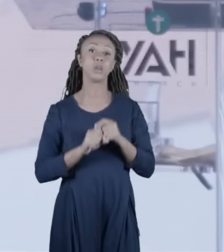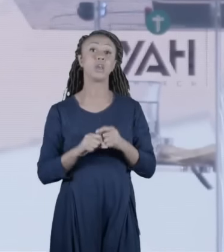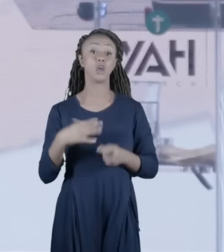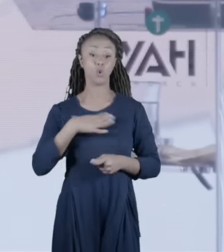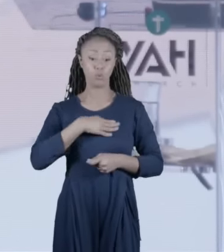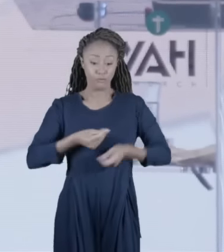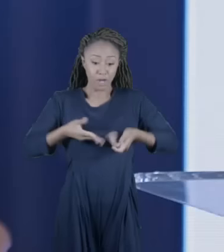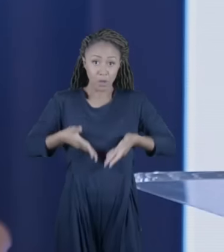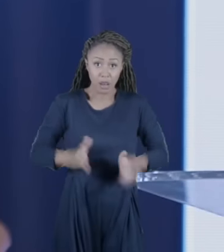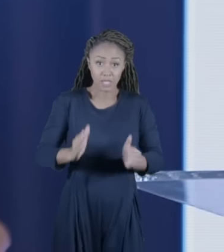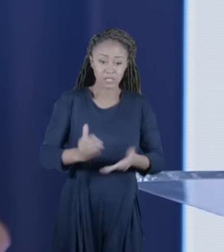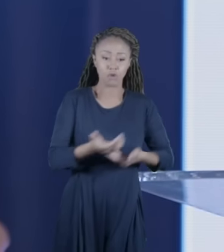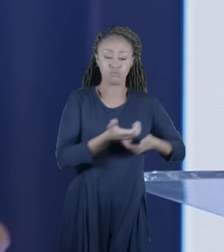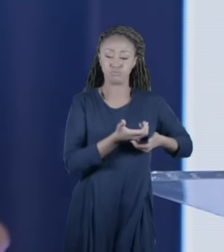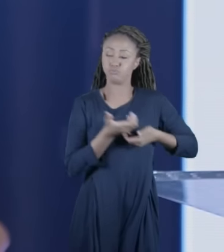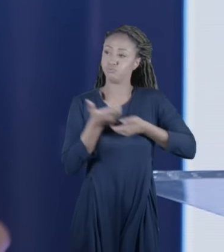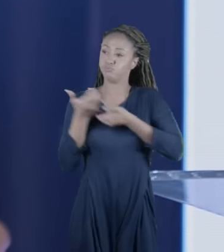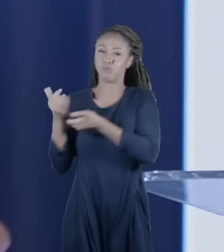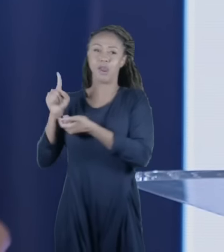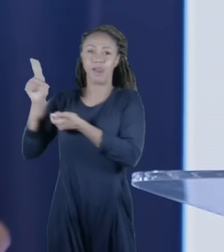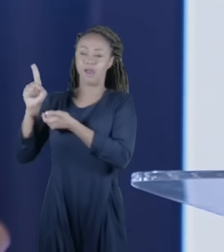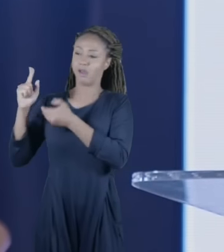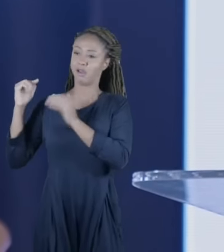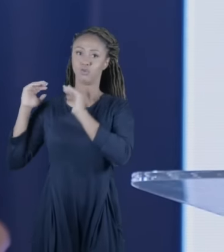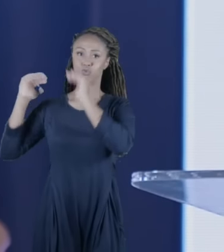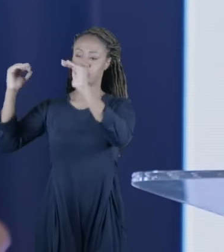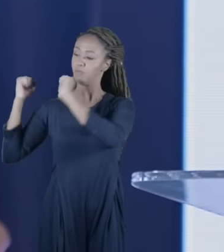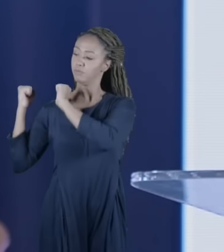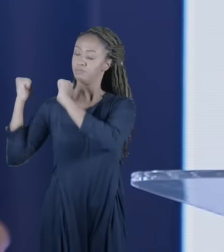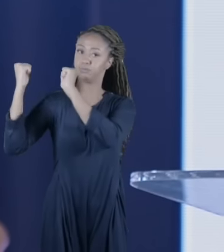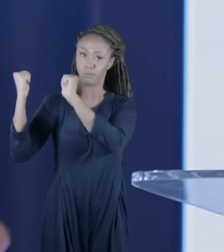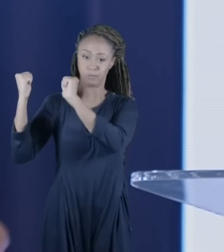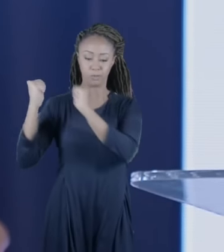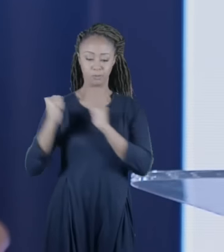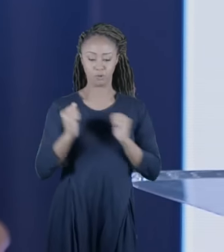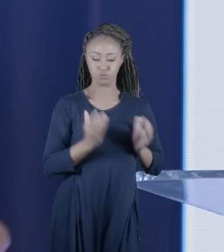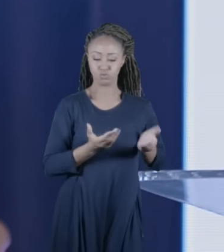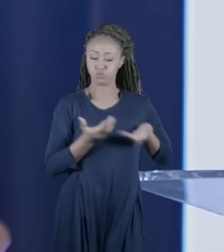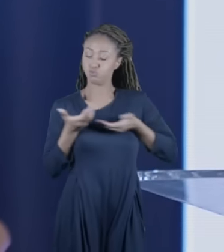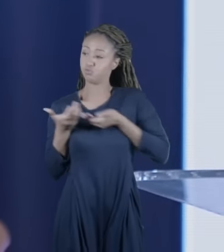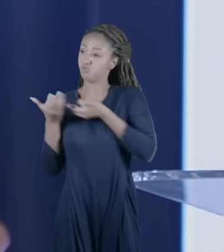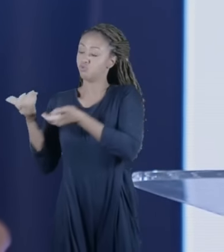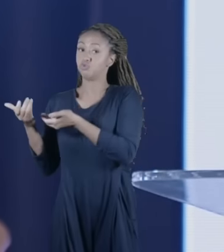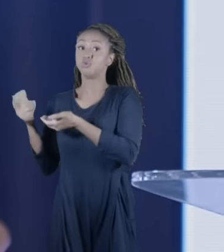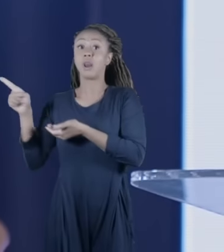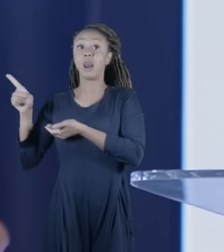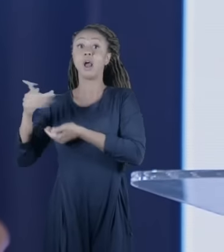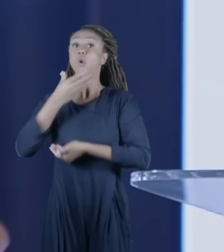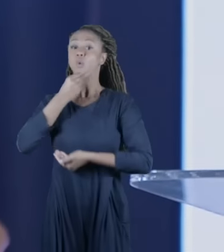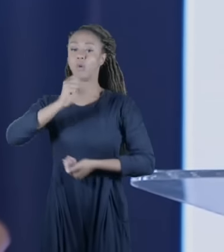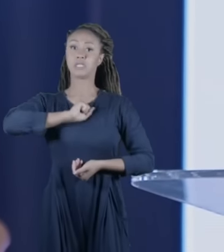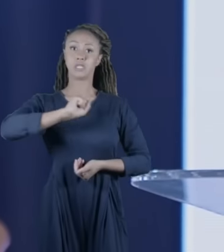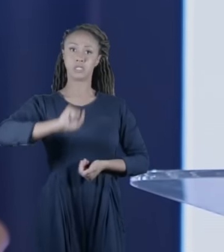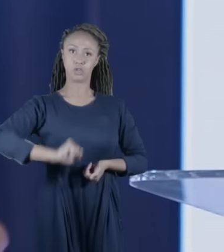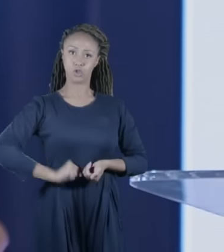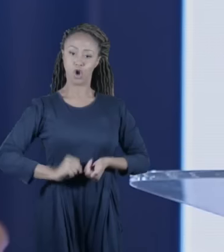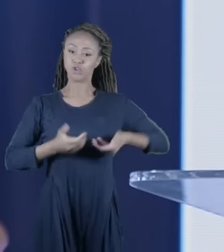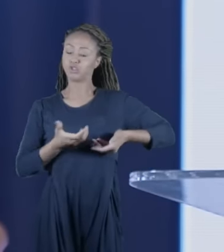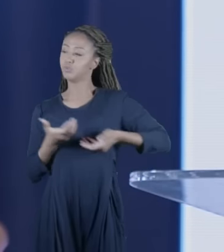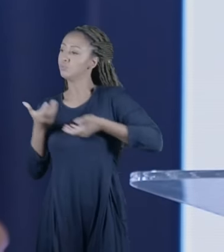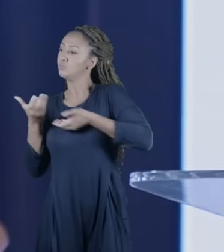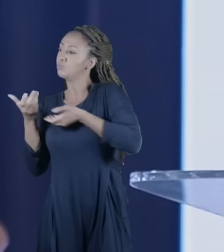filho até o Templo de Jerusalém, apresentavam ele até os sacerdotes, até o Templo, e